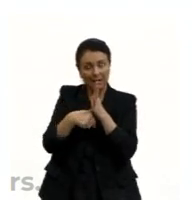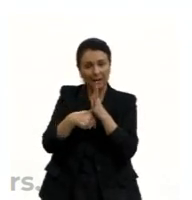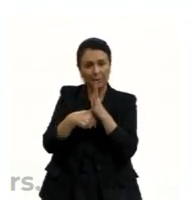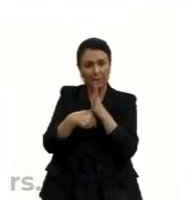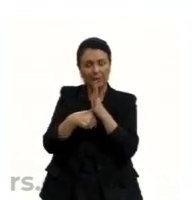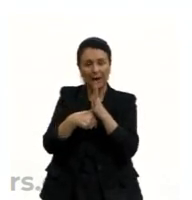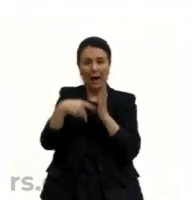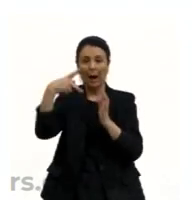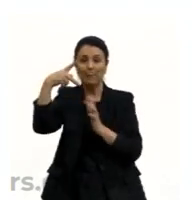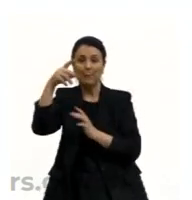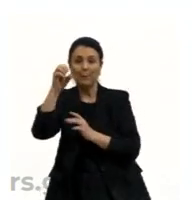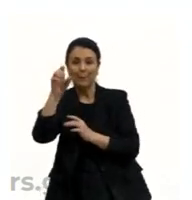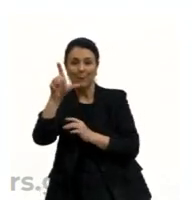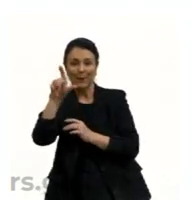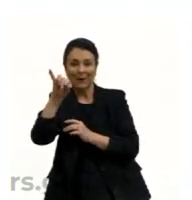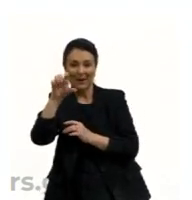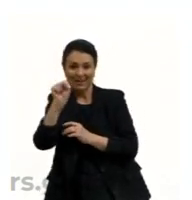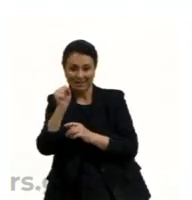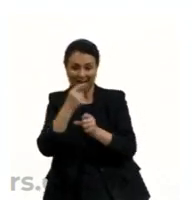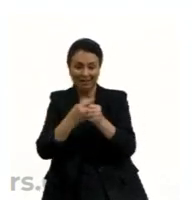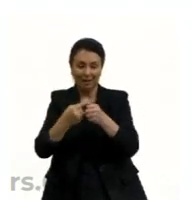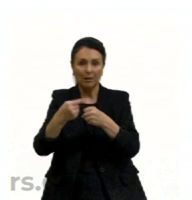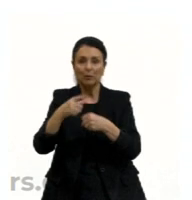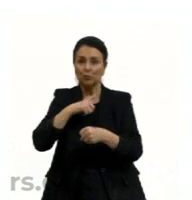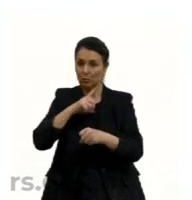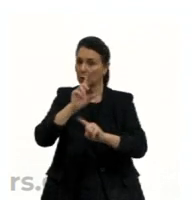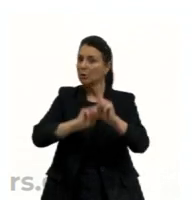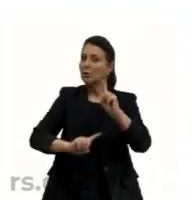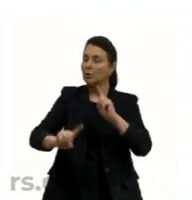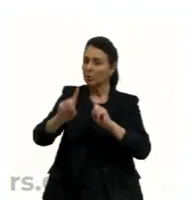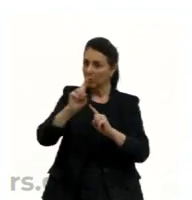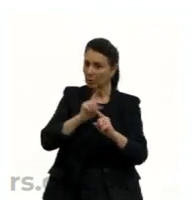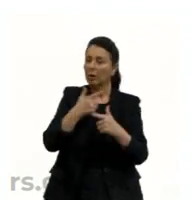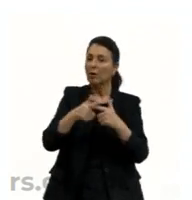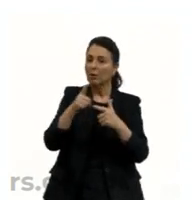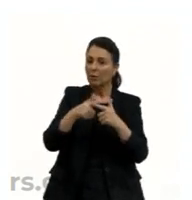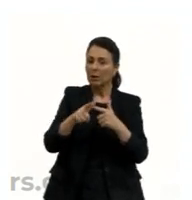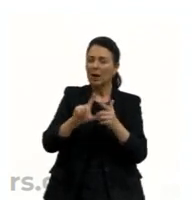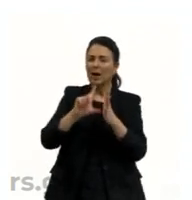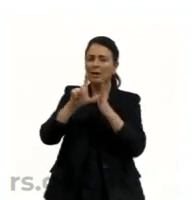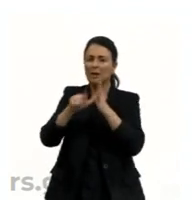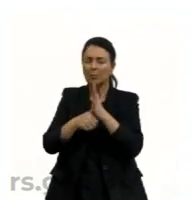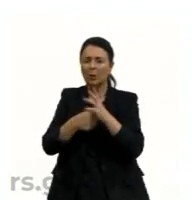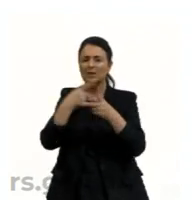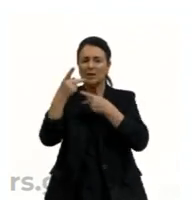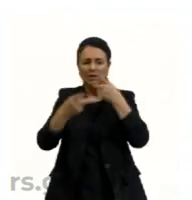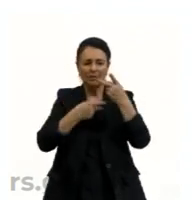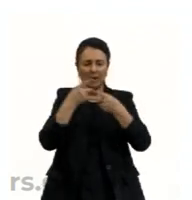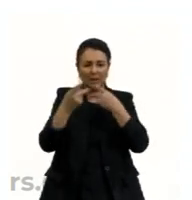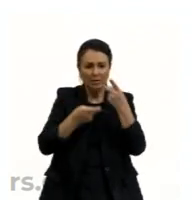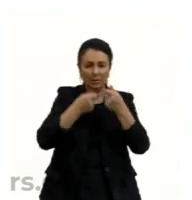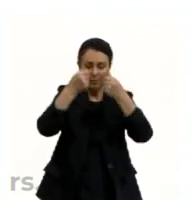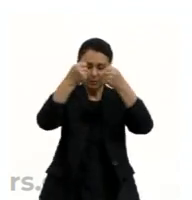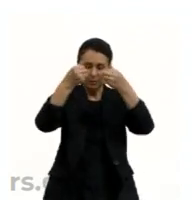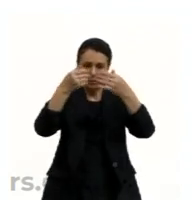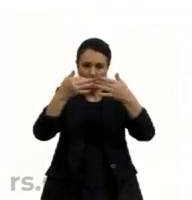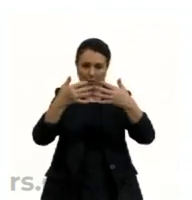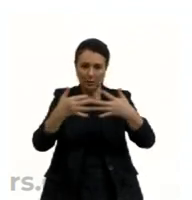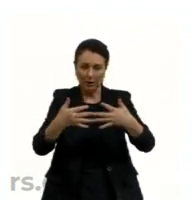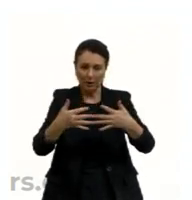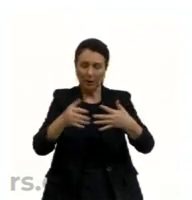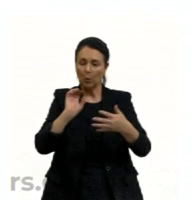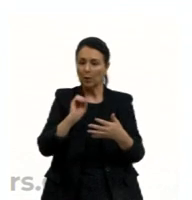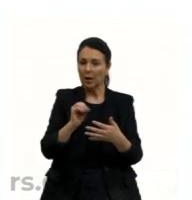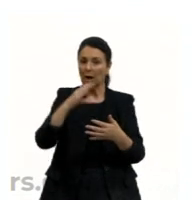na polis, eles tinham alguns problemas. Depois, Alexandre, o Magno, vai falar sobre o cosmopolismo,